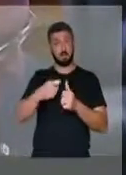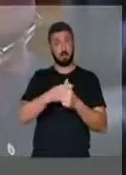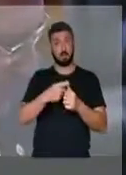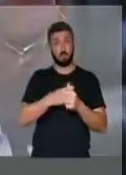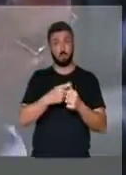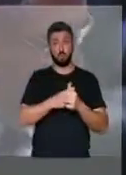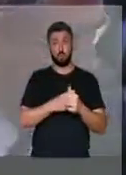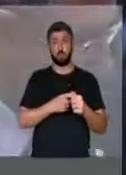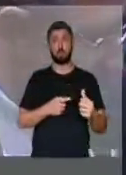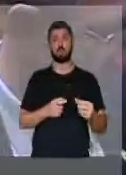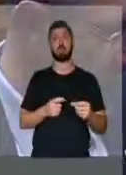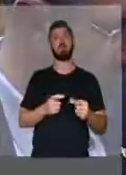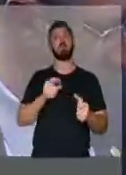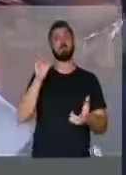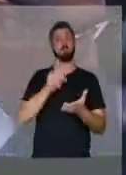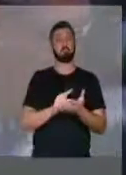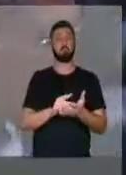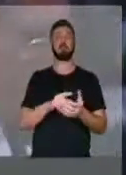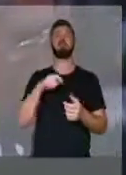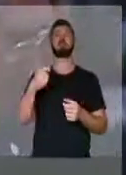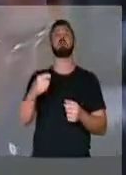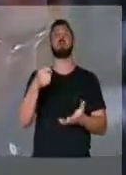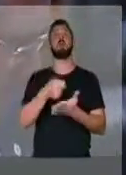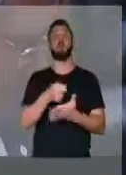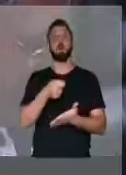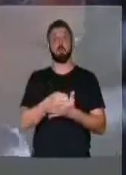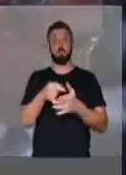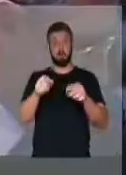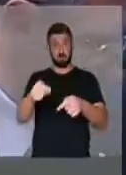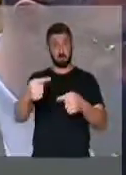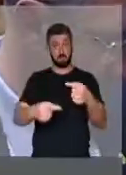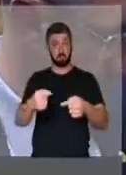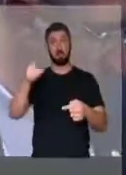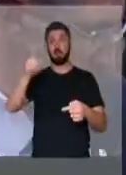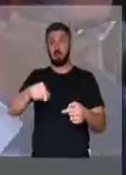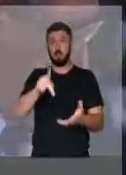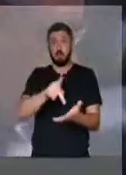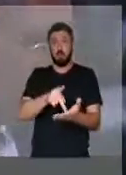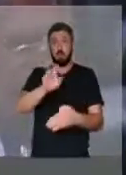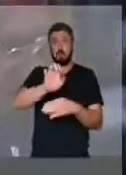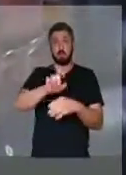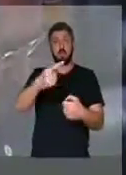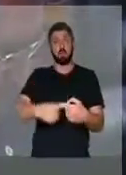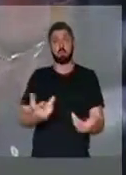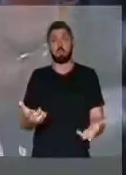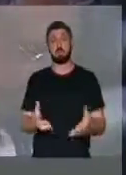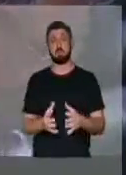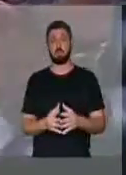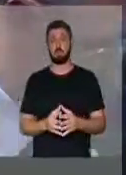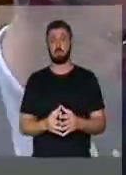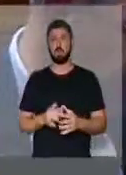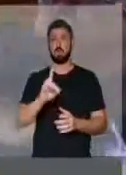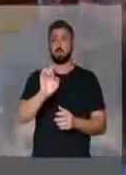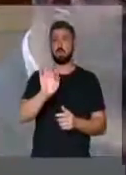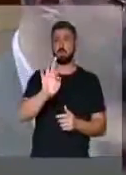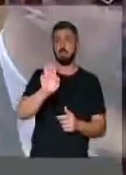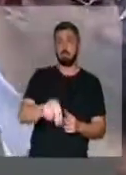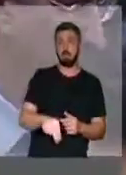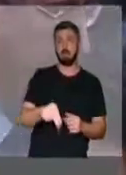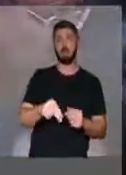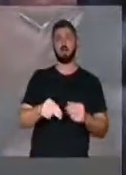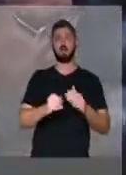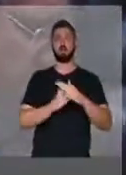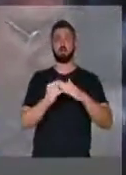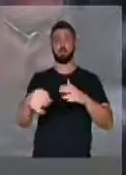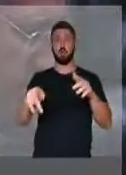multas não deixará de ser. quem efetiva essas políticas são mesmo os estados e os municípios, os detrãs, os órgãos